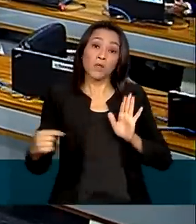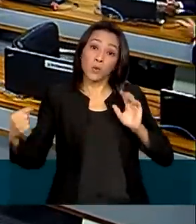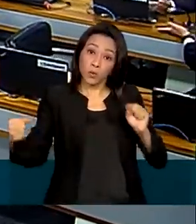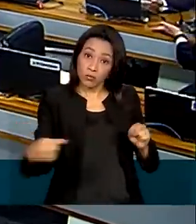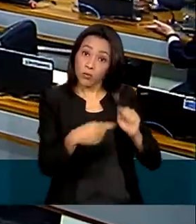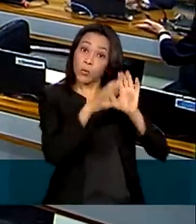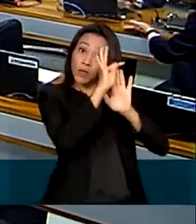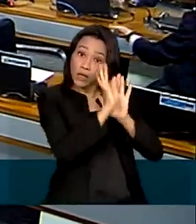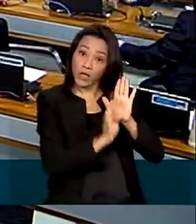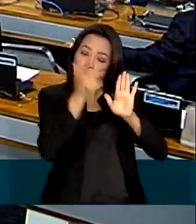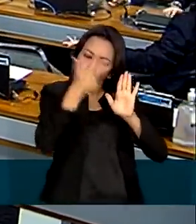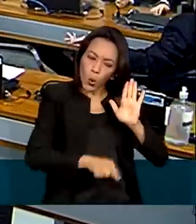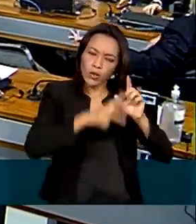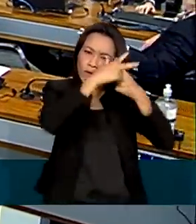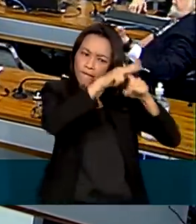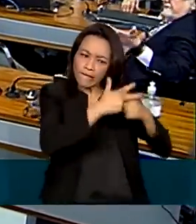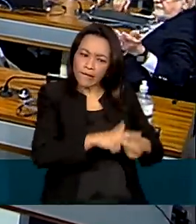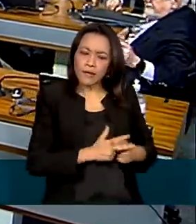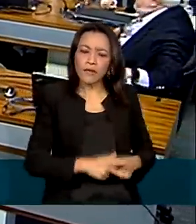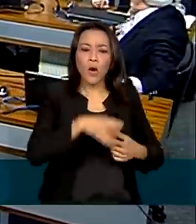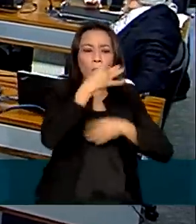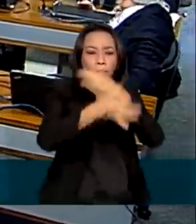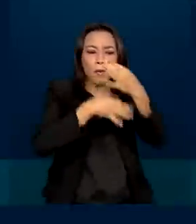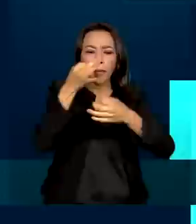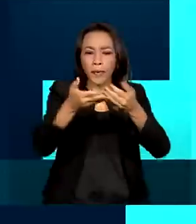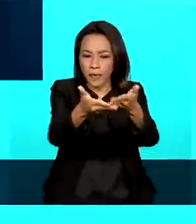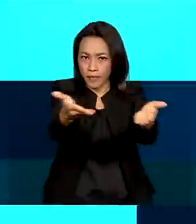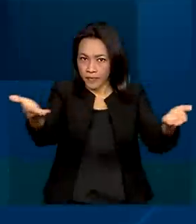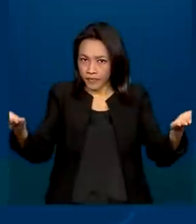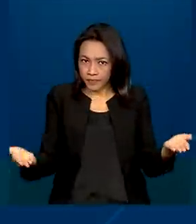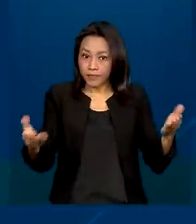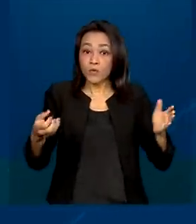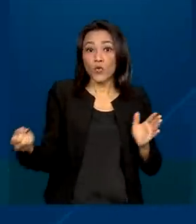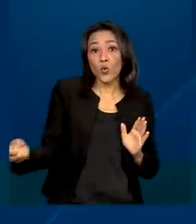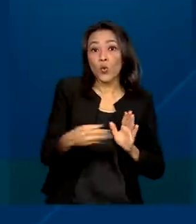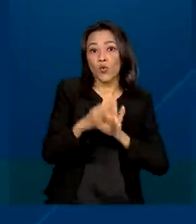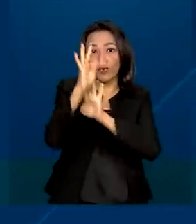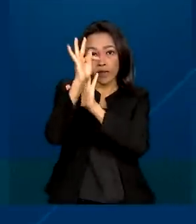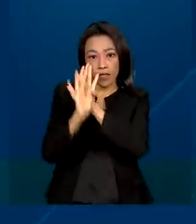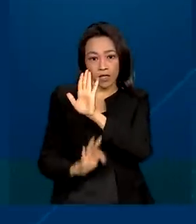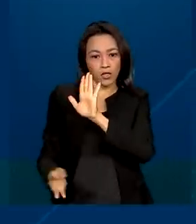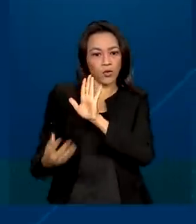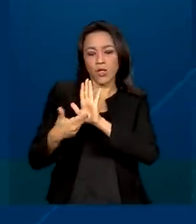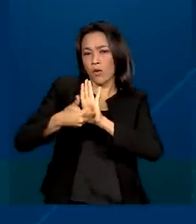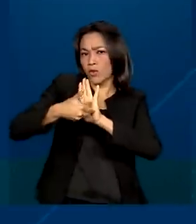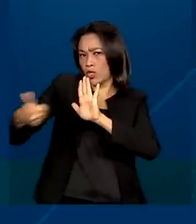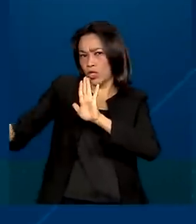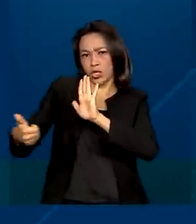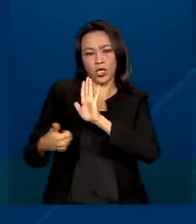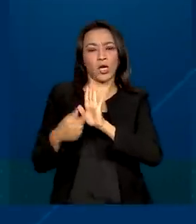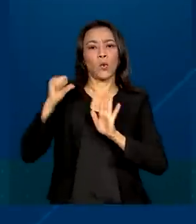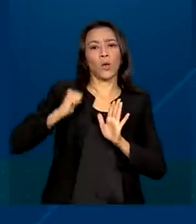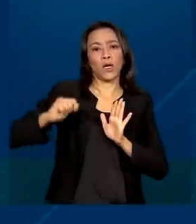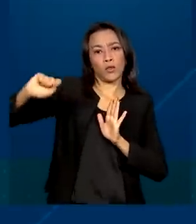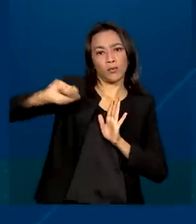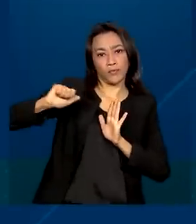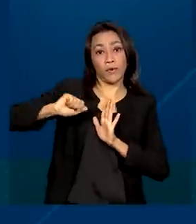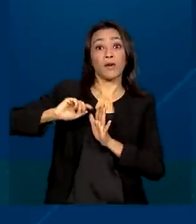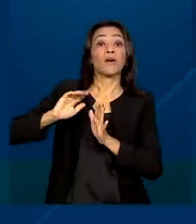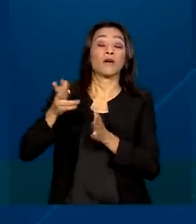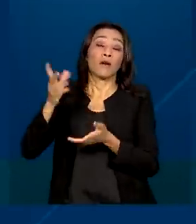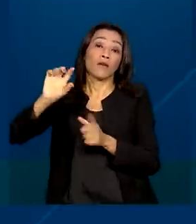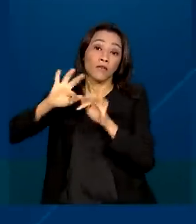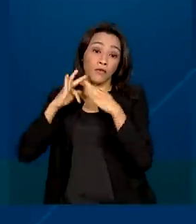foi novamente alterado com a sugestão dos senadores. O novo texto não retira o Bolsa Família do teto de gastos,